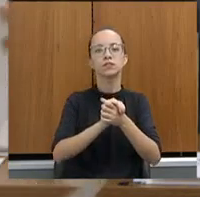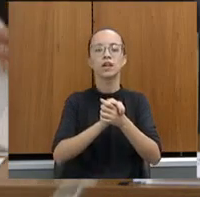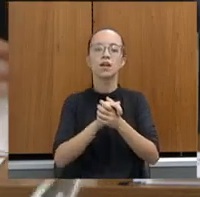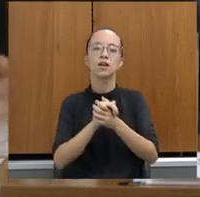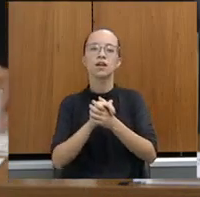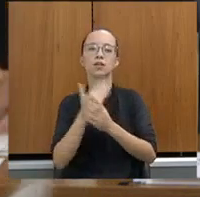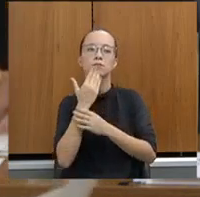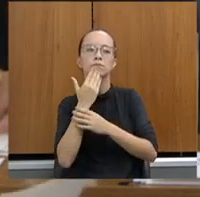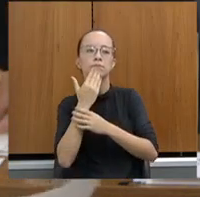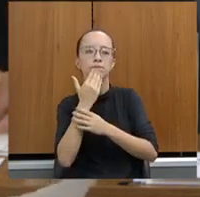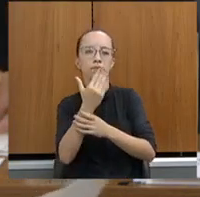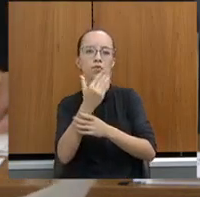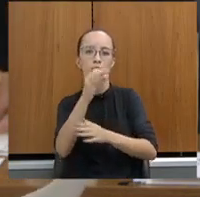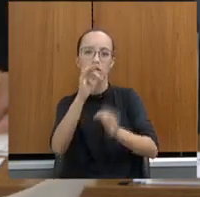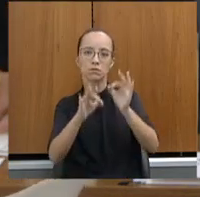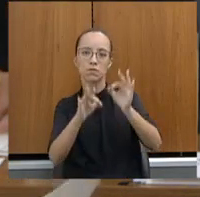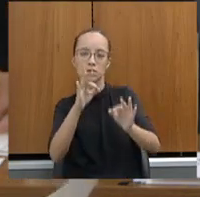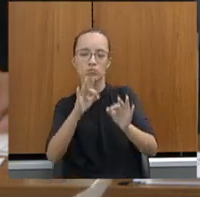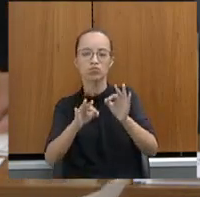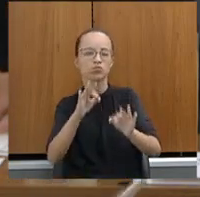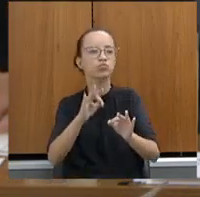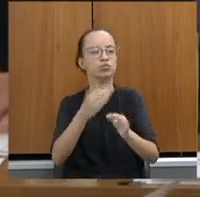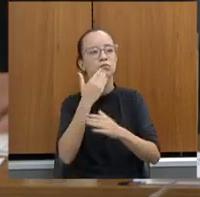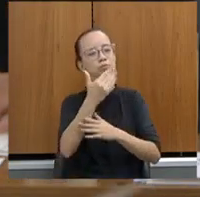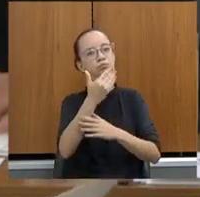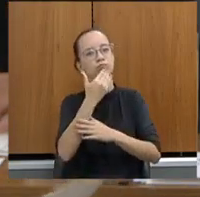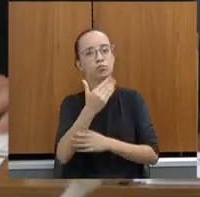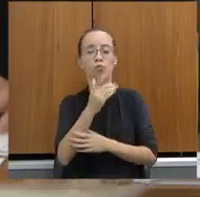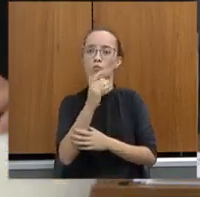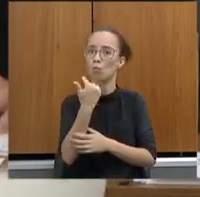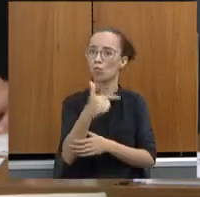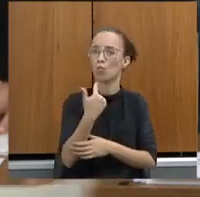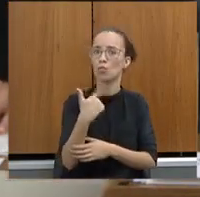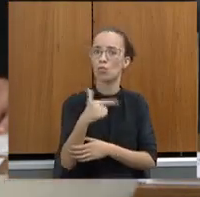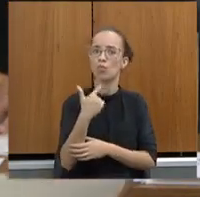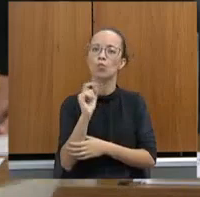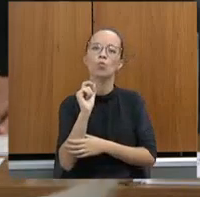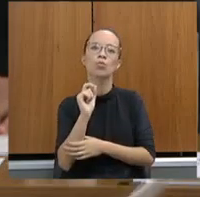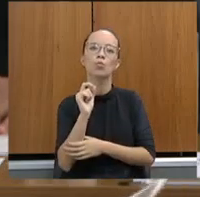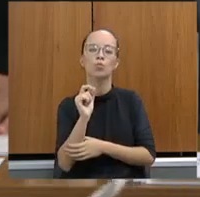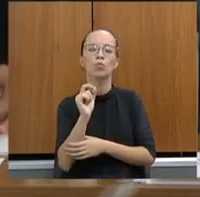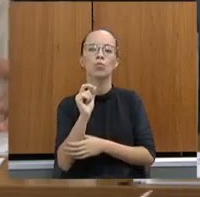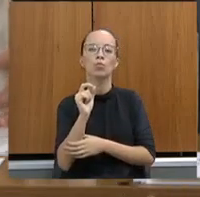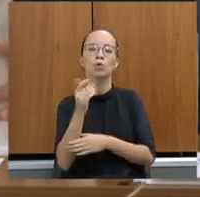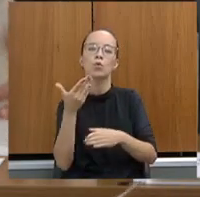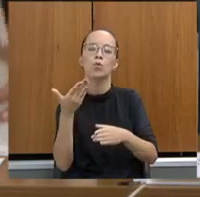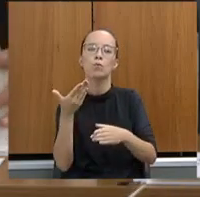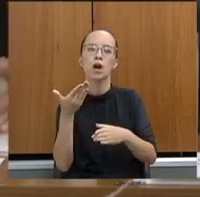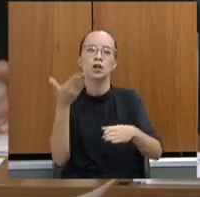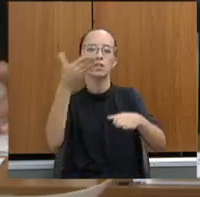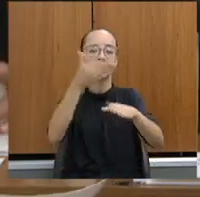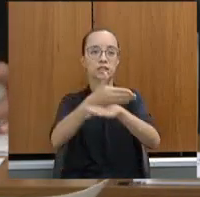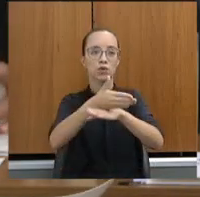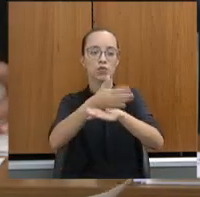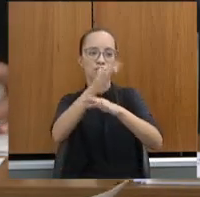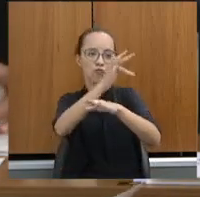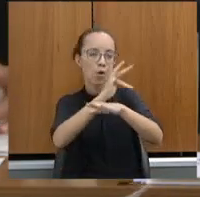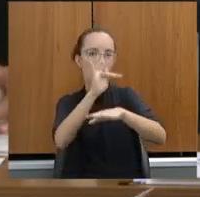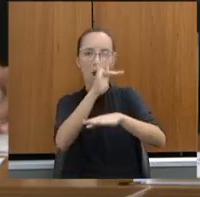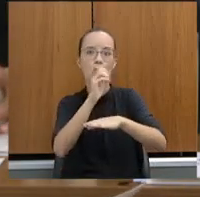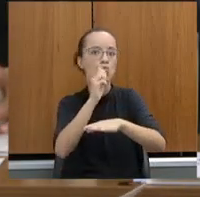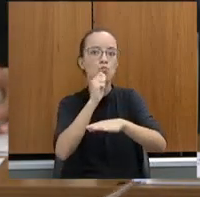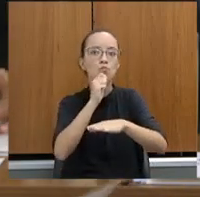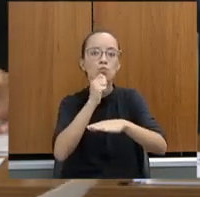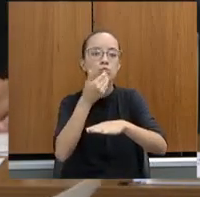próprio Tribunal de Justiça, ele estava fechado. Não havia uma interdição formal do Jorge Vaz, mas realmente